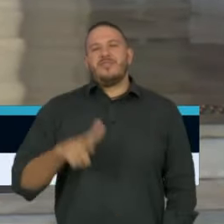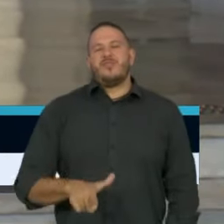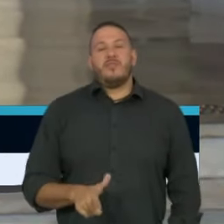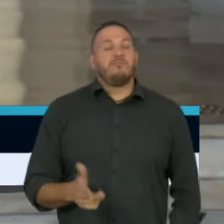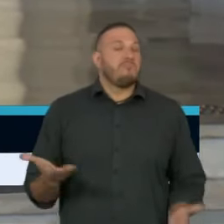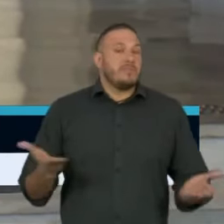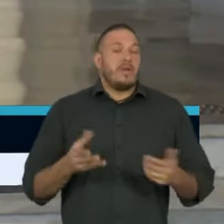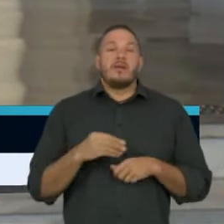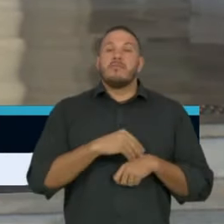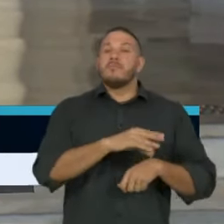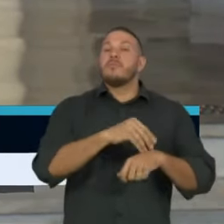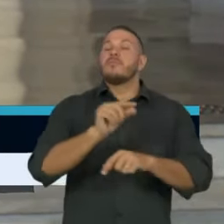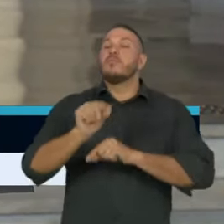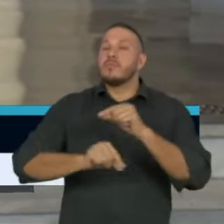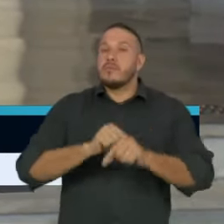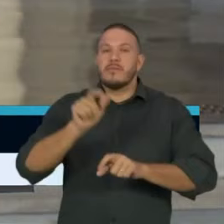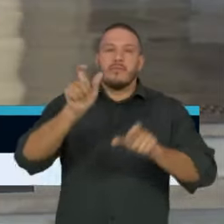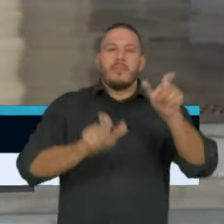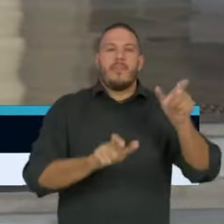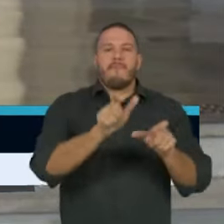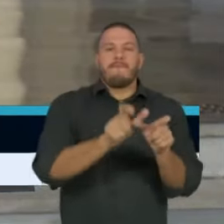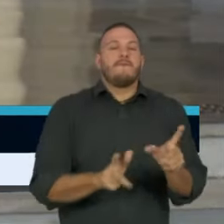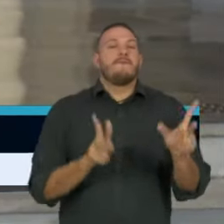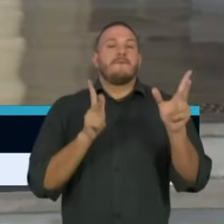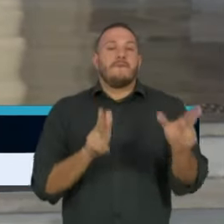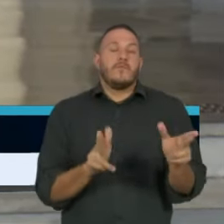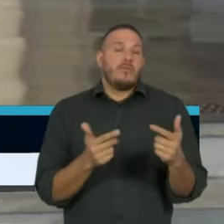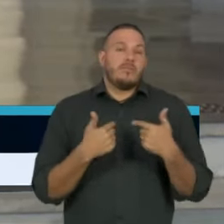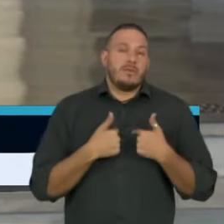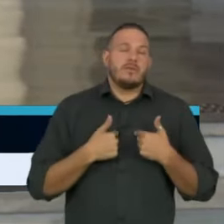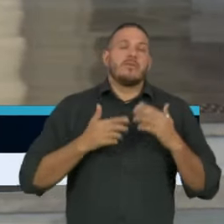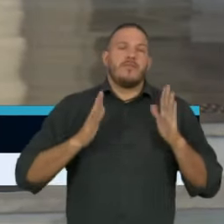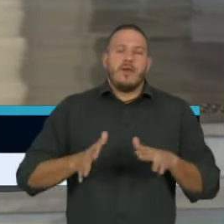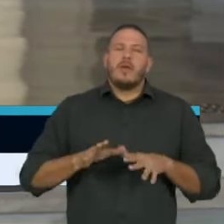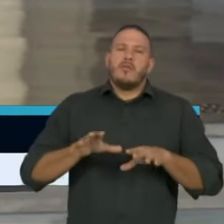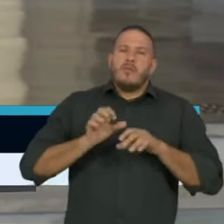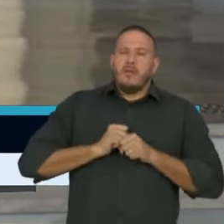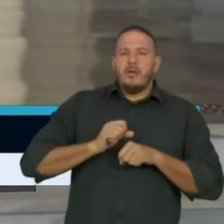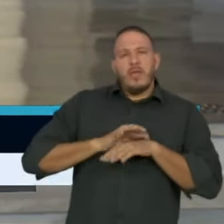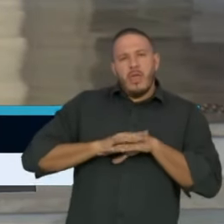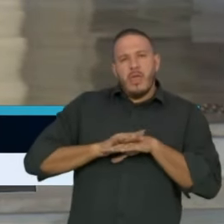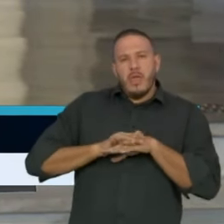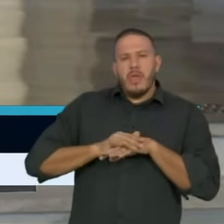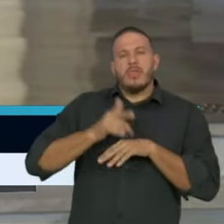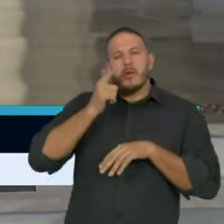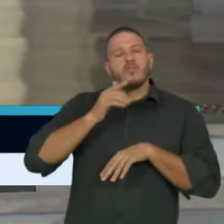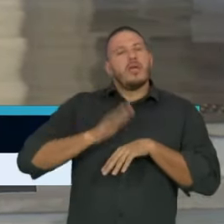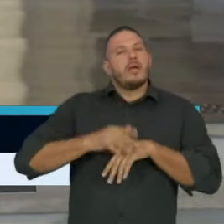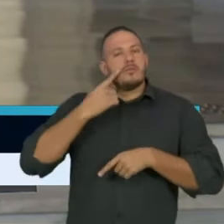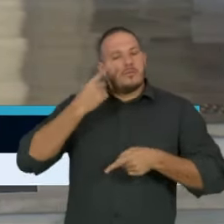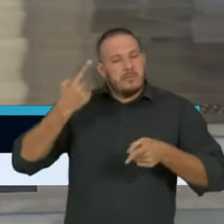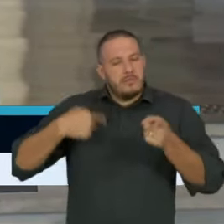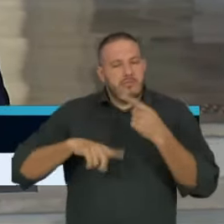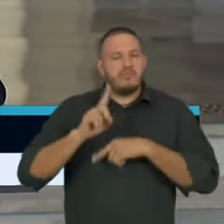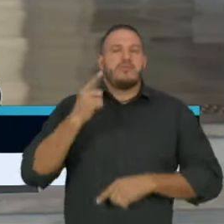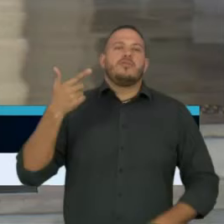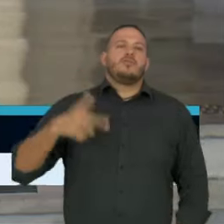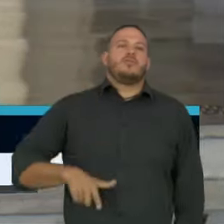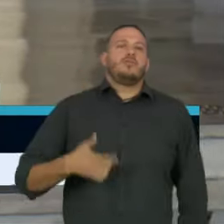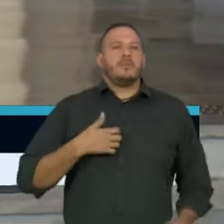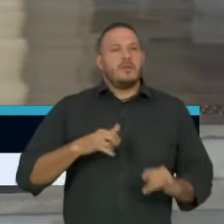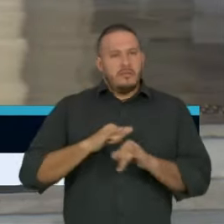possibilitando que indivíduos como eu, que ficaram adoecidos, voltem para a frente de trabalho. Quero dizer ao